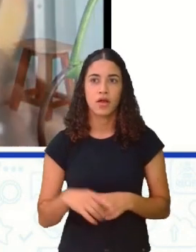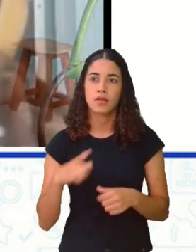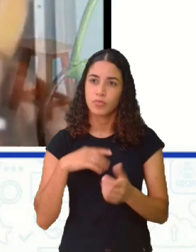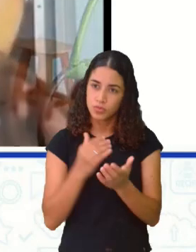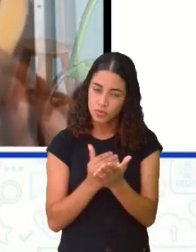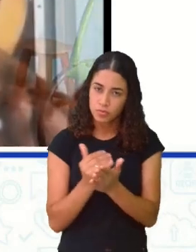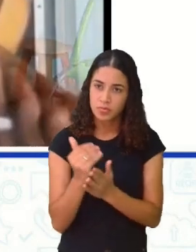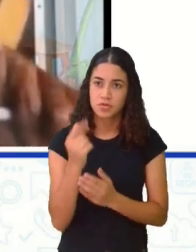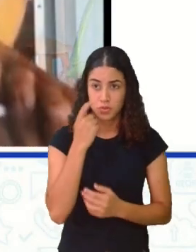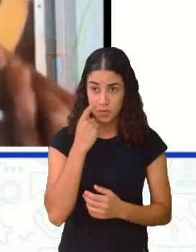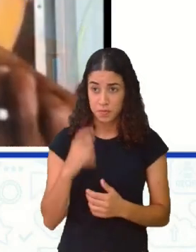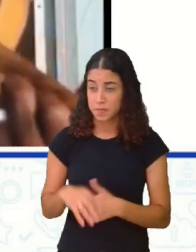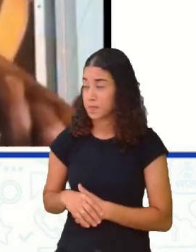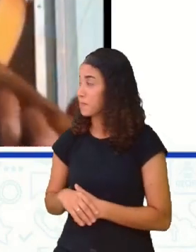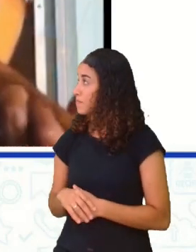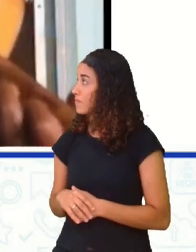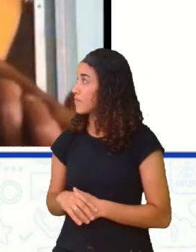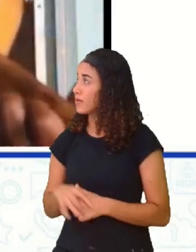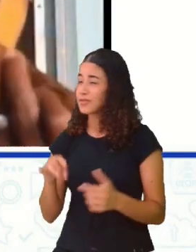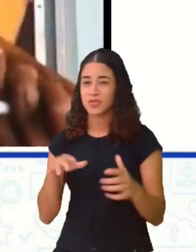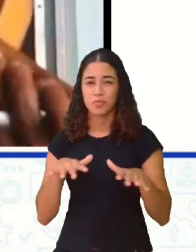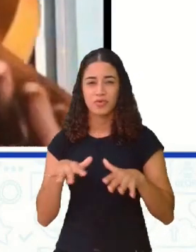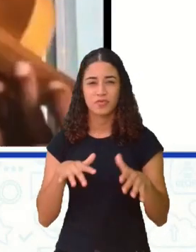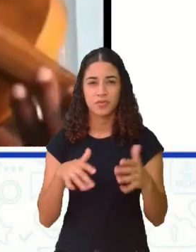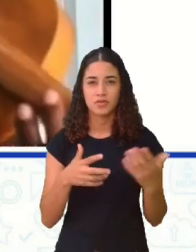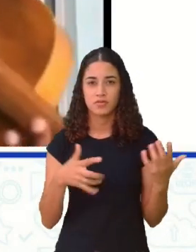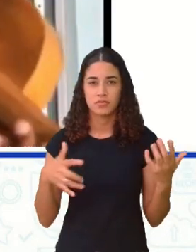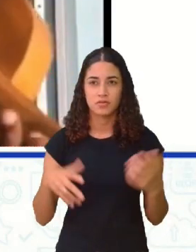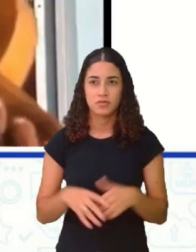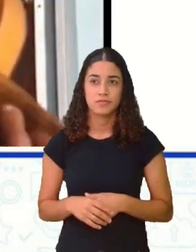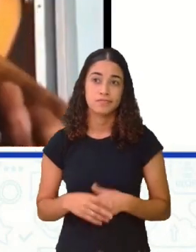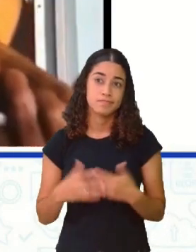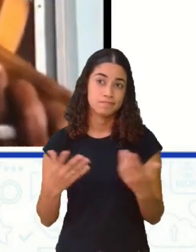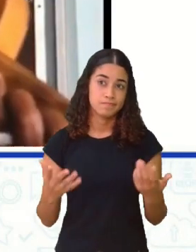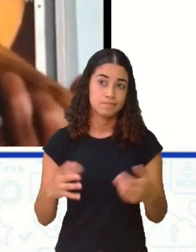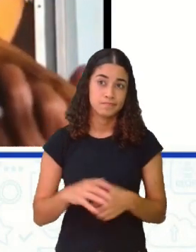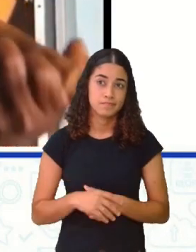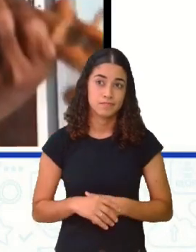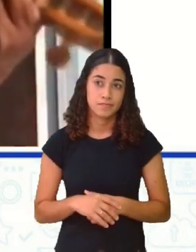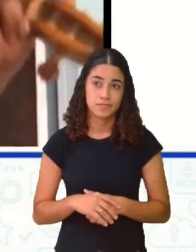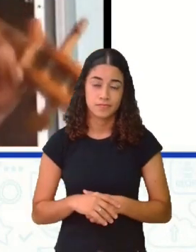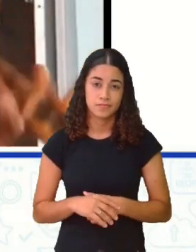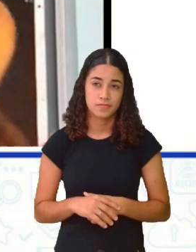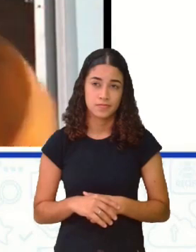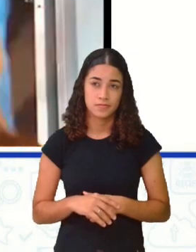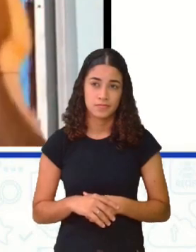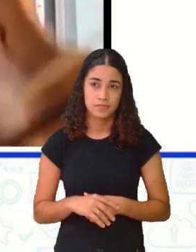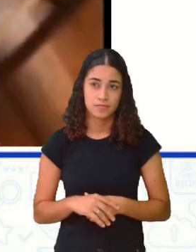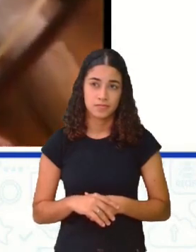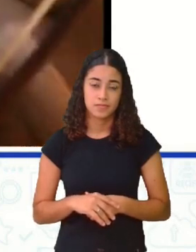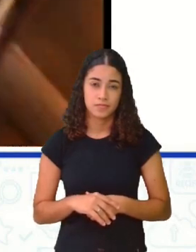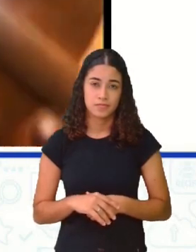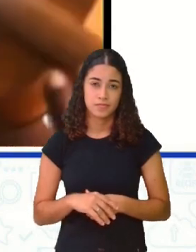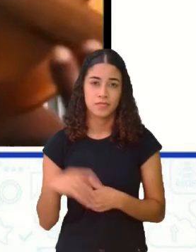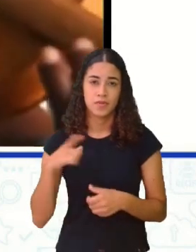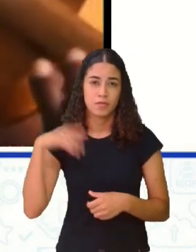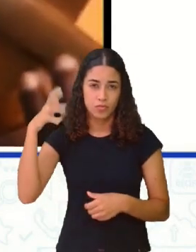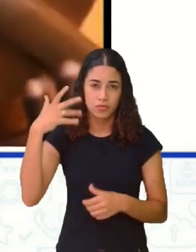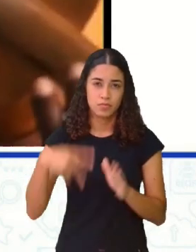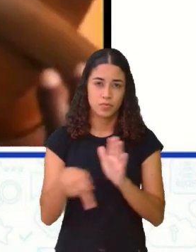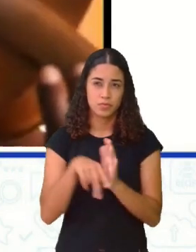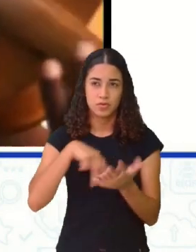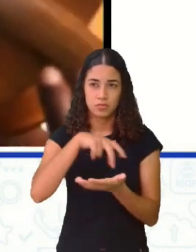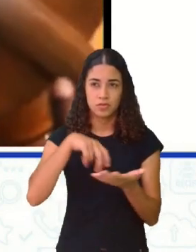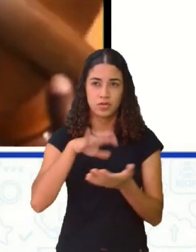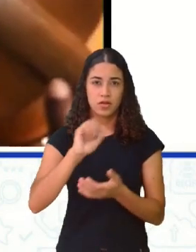no Barri Rua. Aí, mandei, tipo, esse barulho que estava no Marinho, ele sabe como é que é.